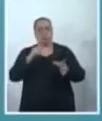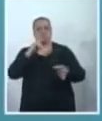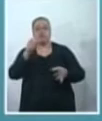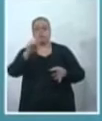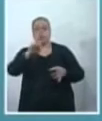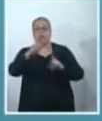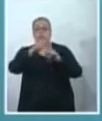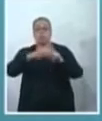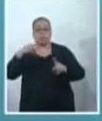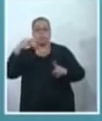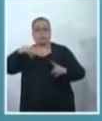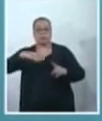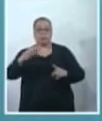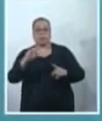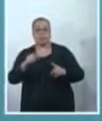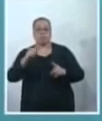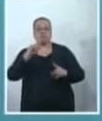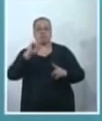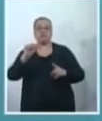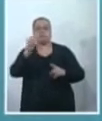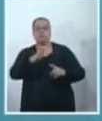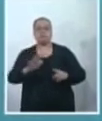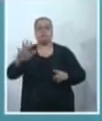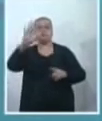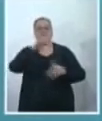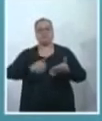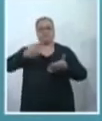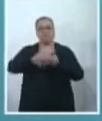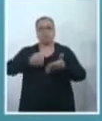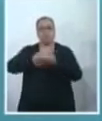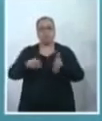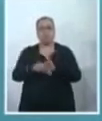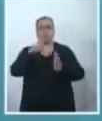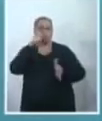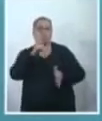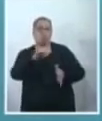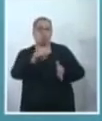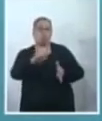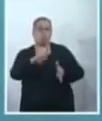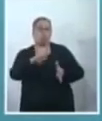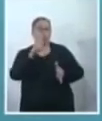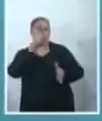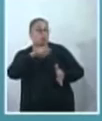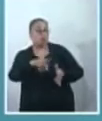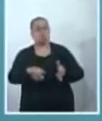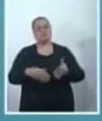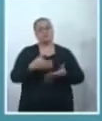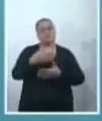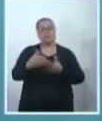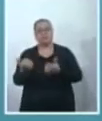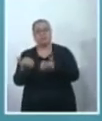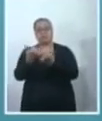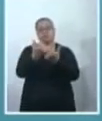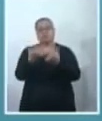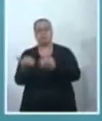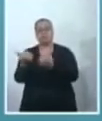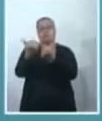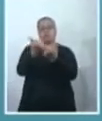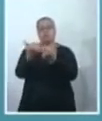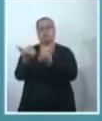março, Dia Internacional da Luta das Mulheres. E nós estamos, desde então, fazendo substitutivos,